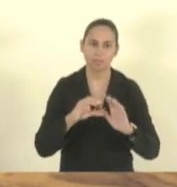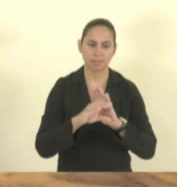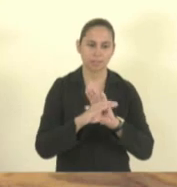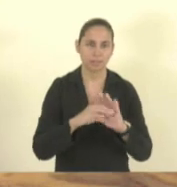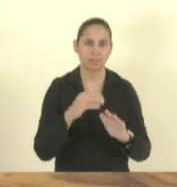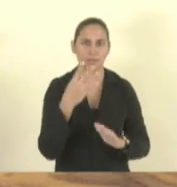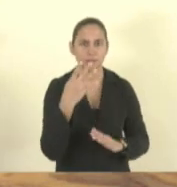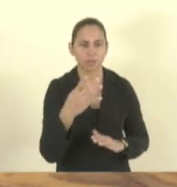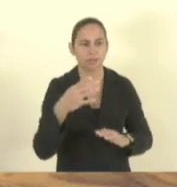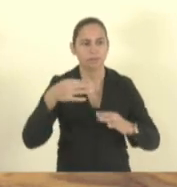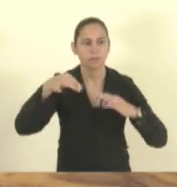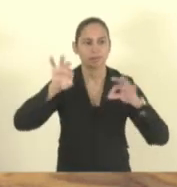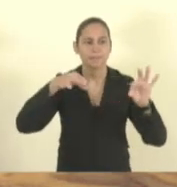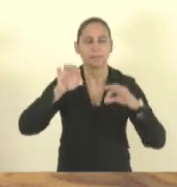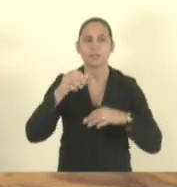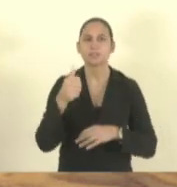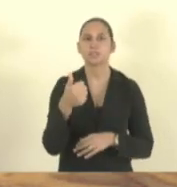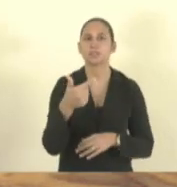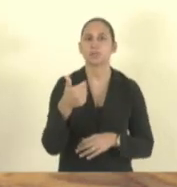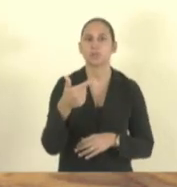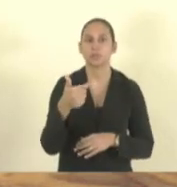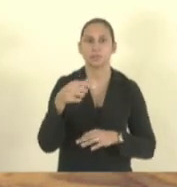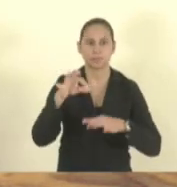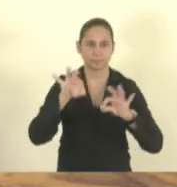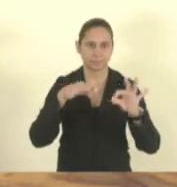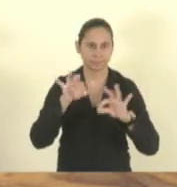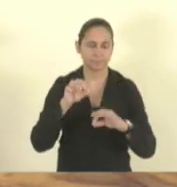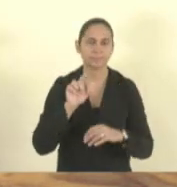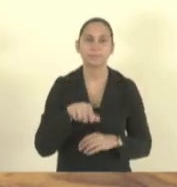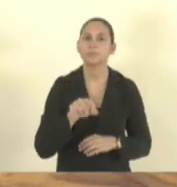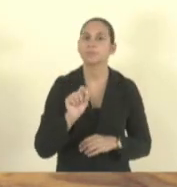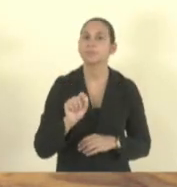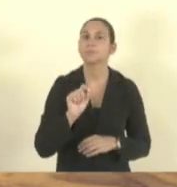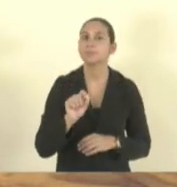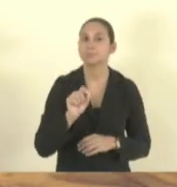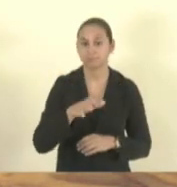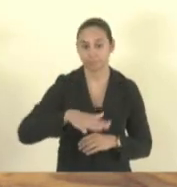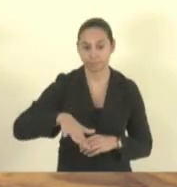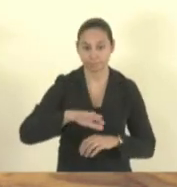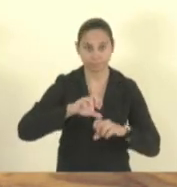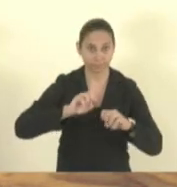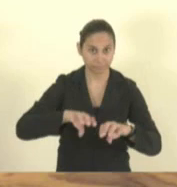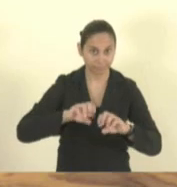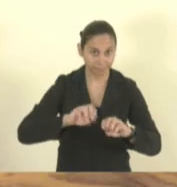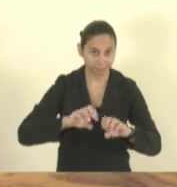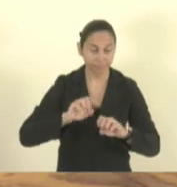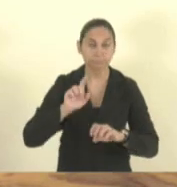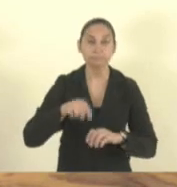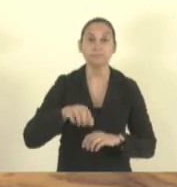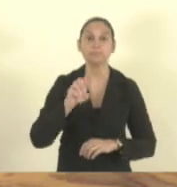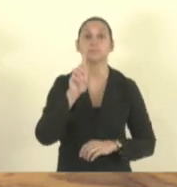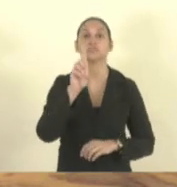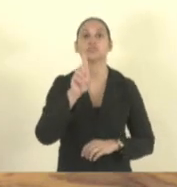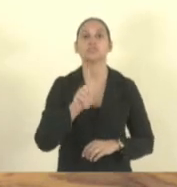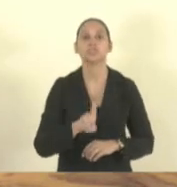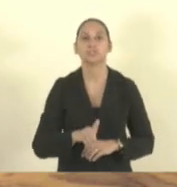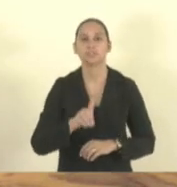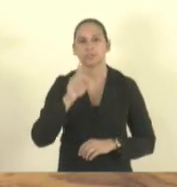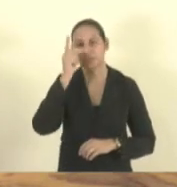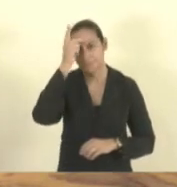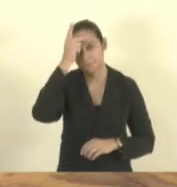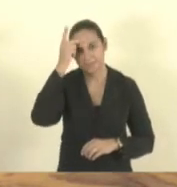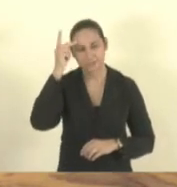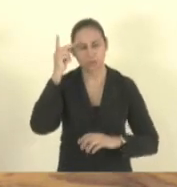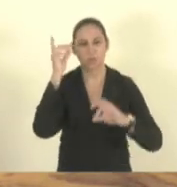12, para quem não conhece. A educação constitui direito da pessoa com